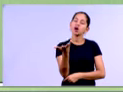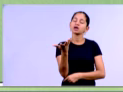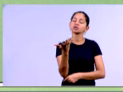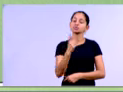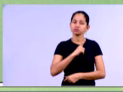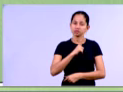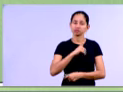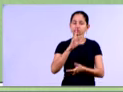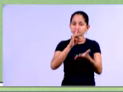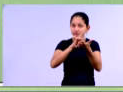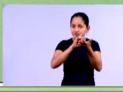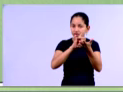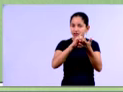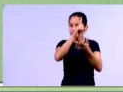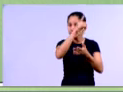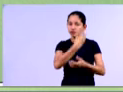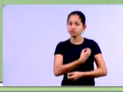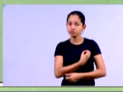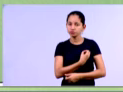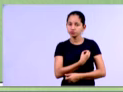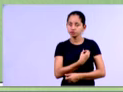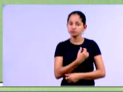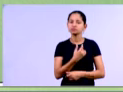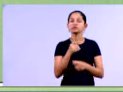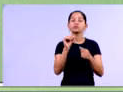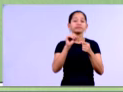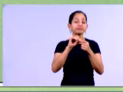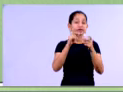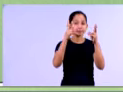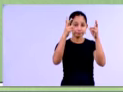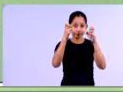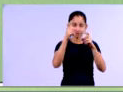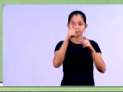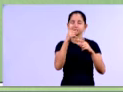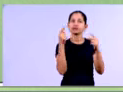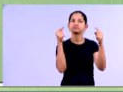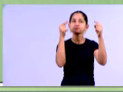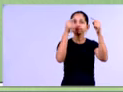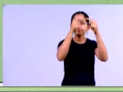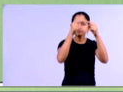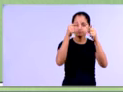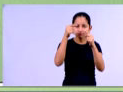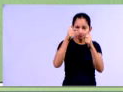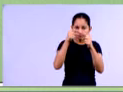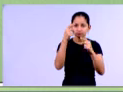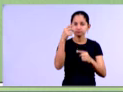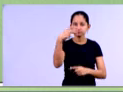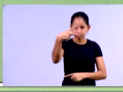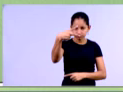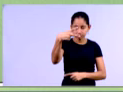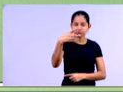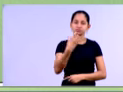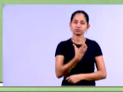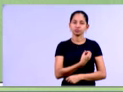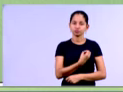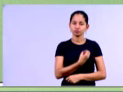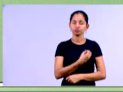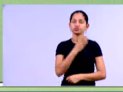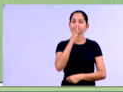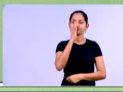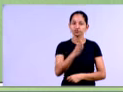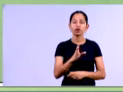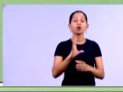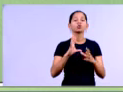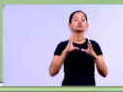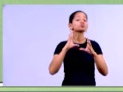disponibilidades representam do total do ativo. Então, veja. A nossa análise vertical das disponibilidades, eu vou pegar aqui o